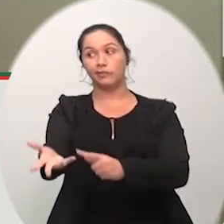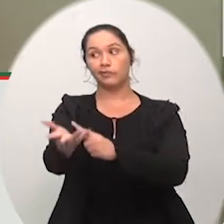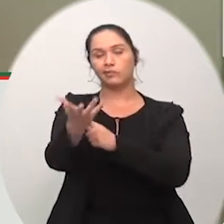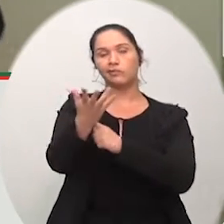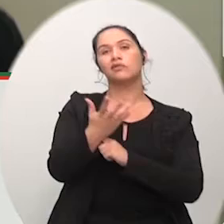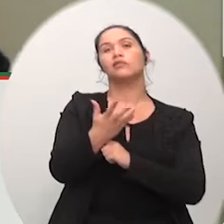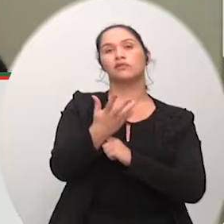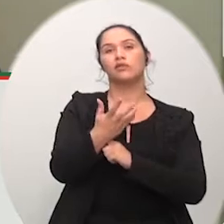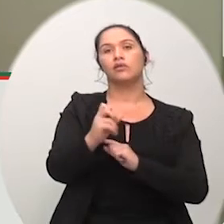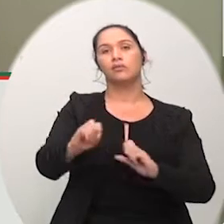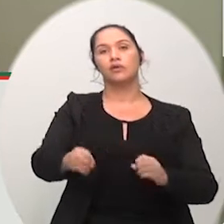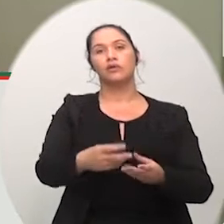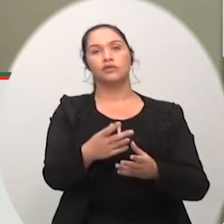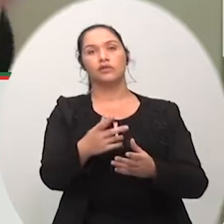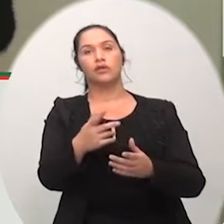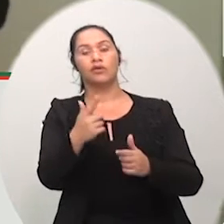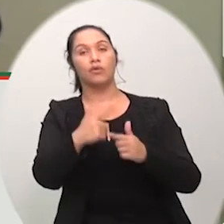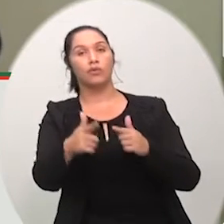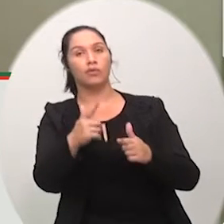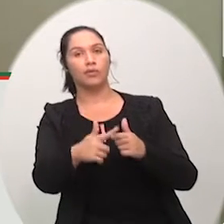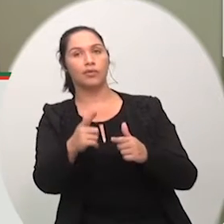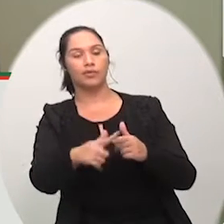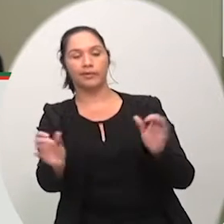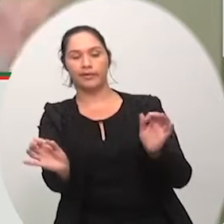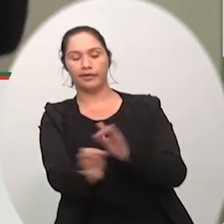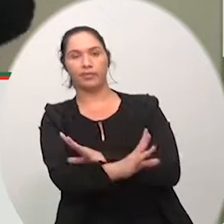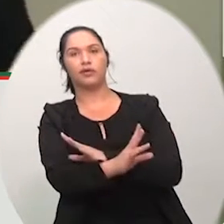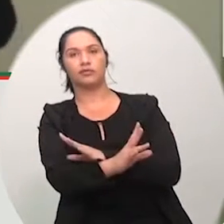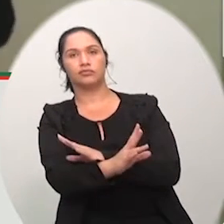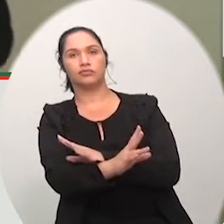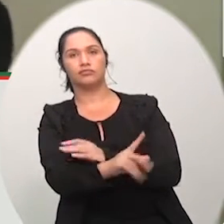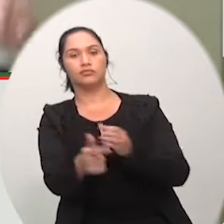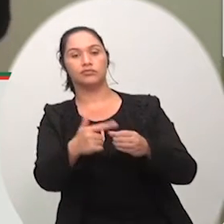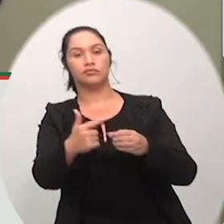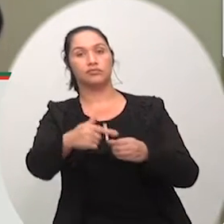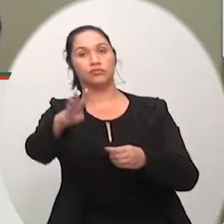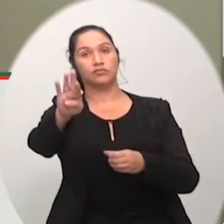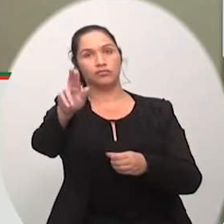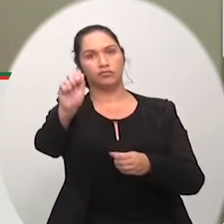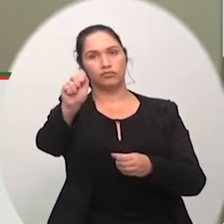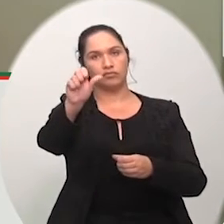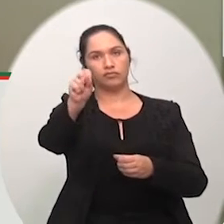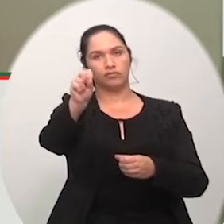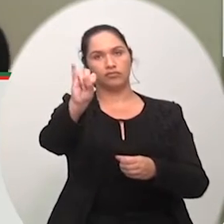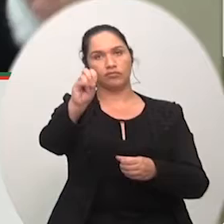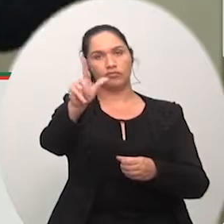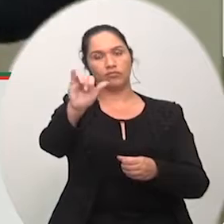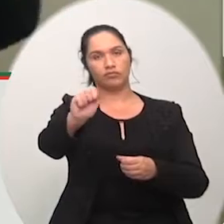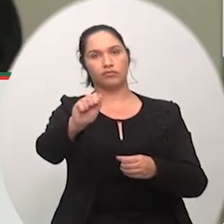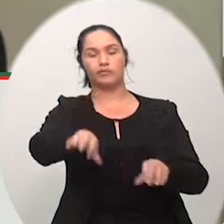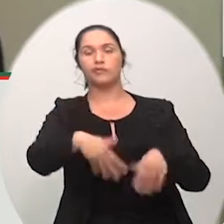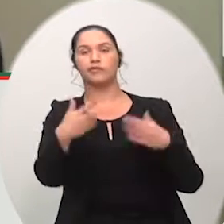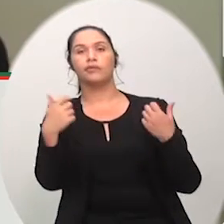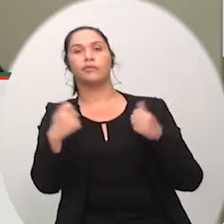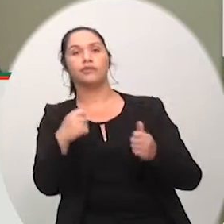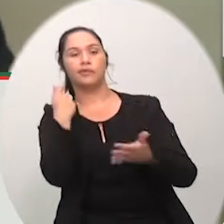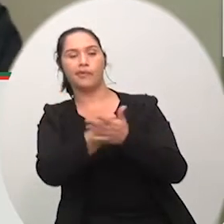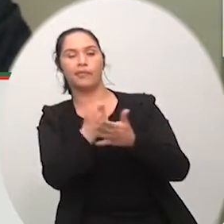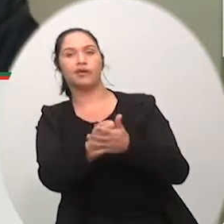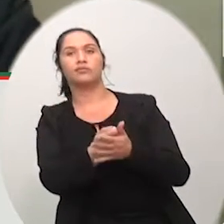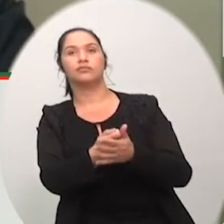a estancar o problema lá em Brasília não deixar só para cá se nós elegemos eles eles têm que nos representar lá então por isso nós temos que cobrar